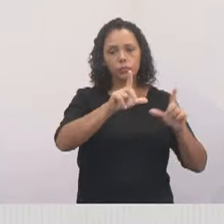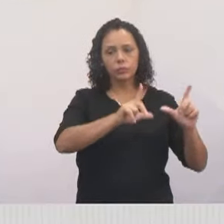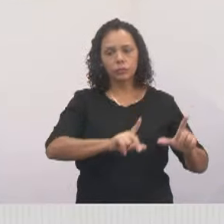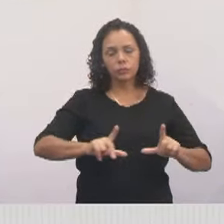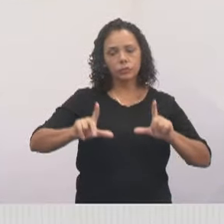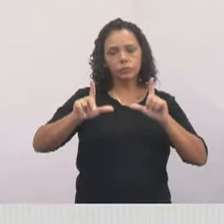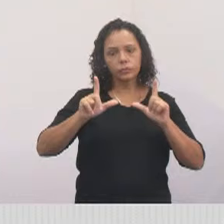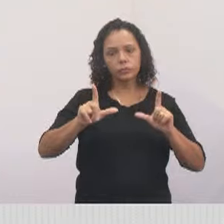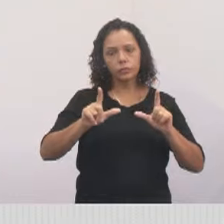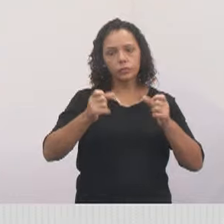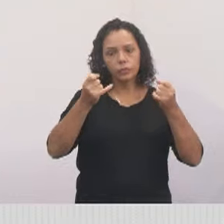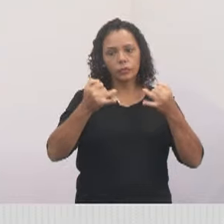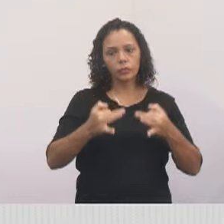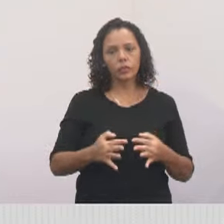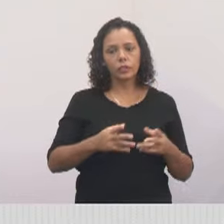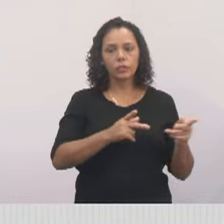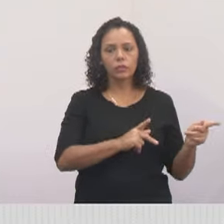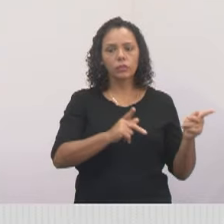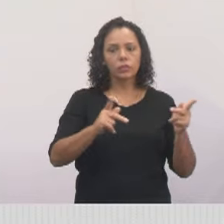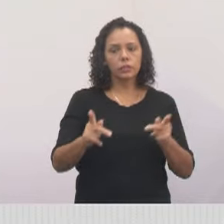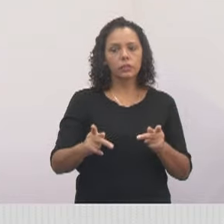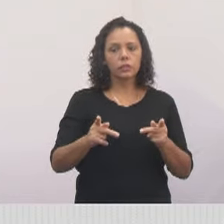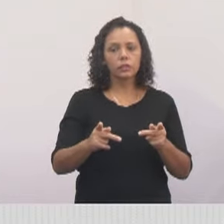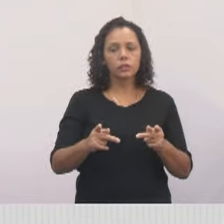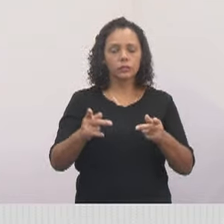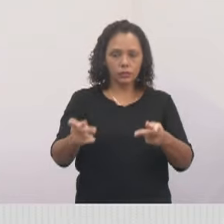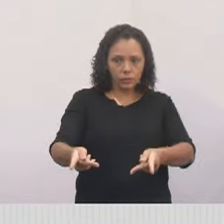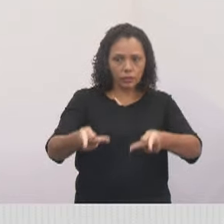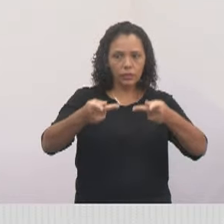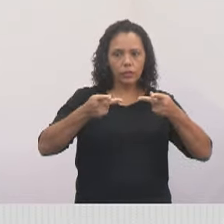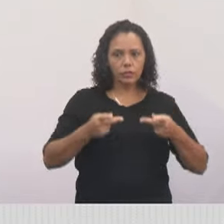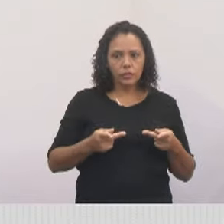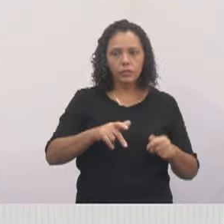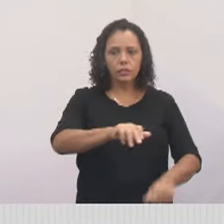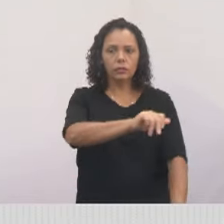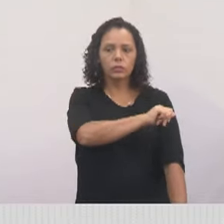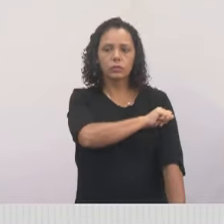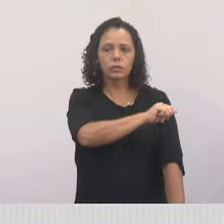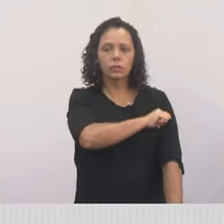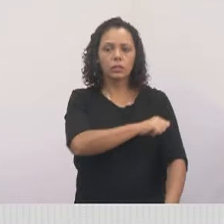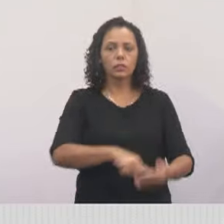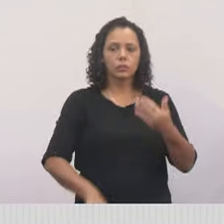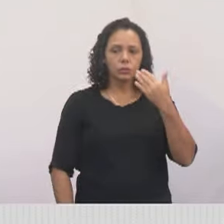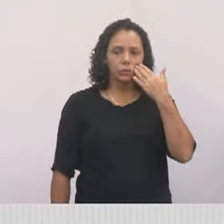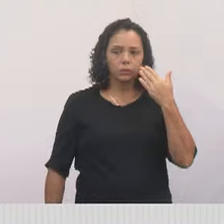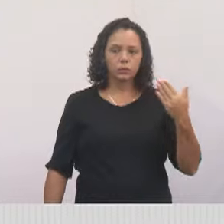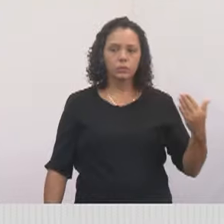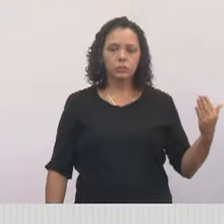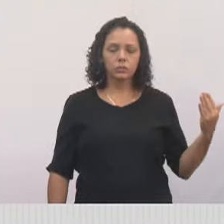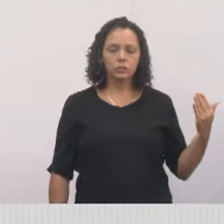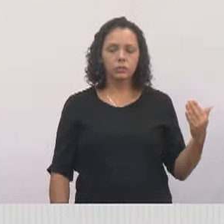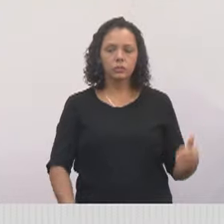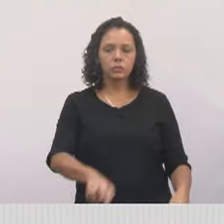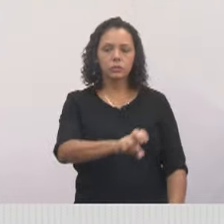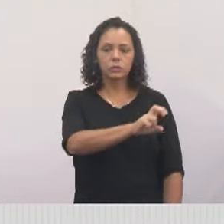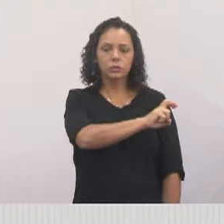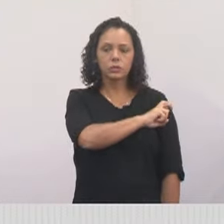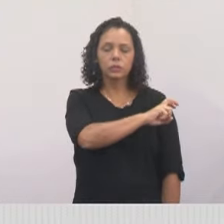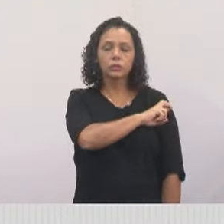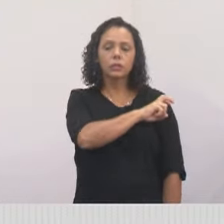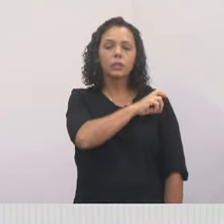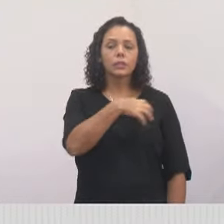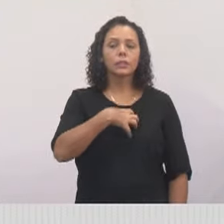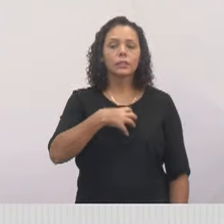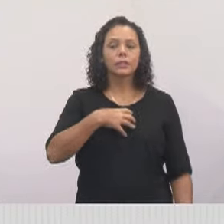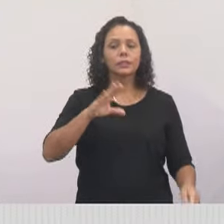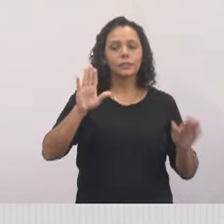slide, falar um pouquinho da visita que a gente recebeu dos alunos da Escola Silvio Silveira, do quinto ano. Tive a grata